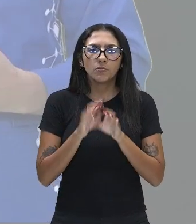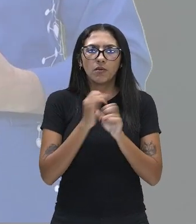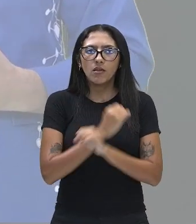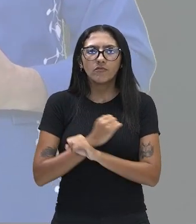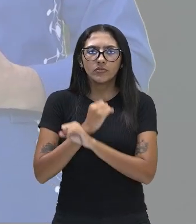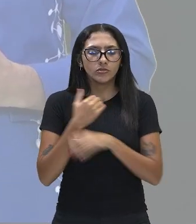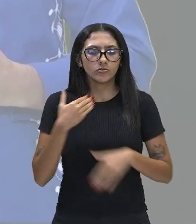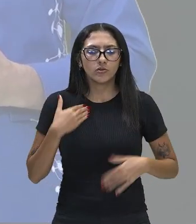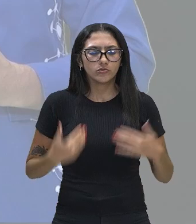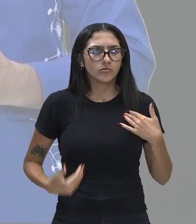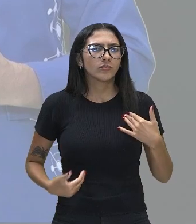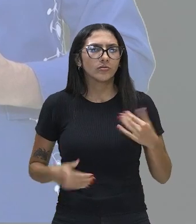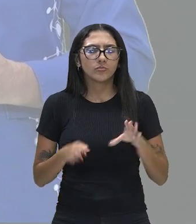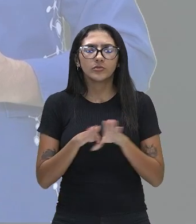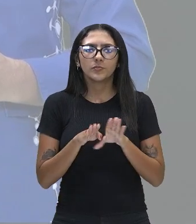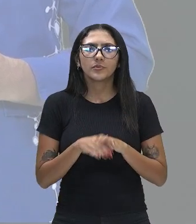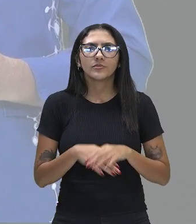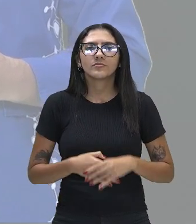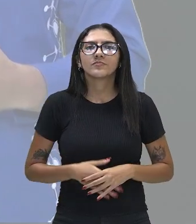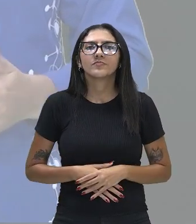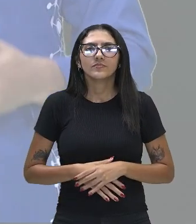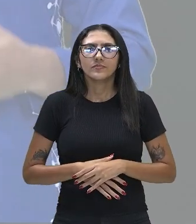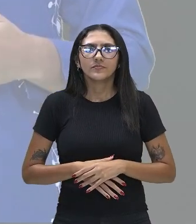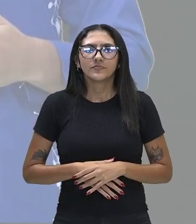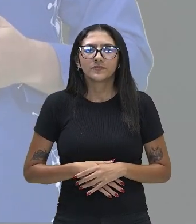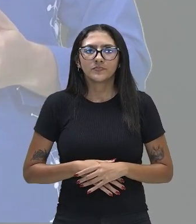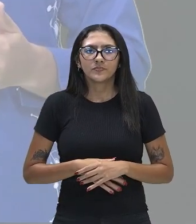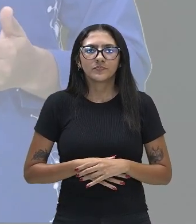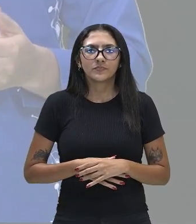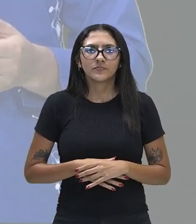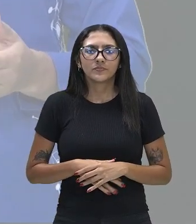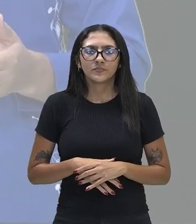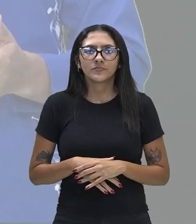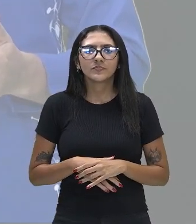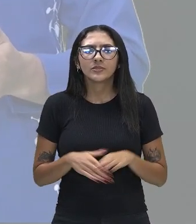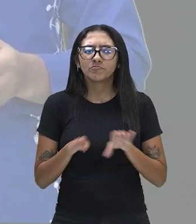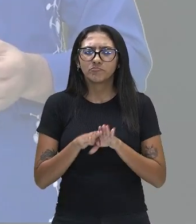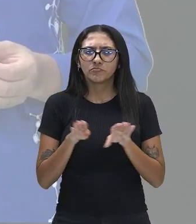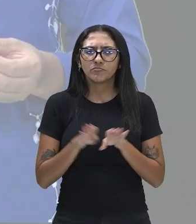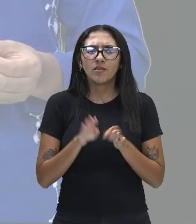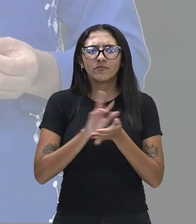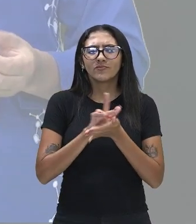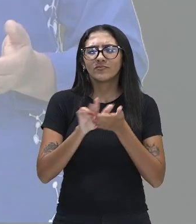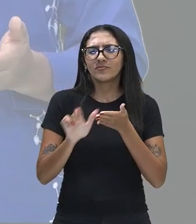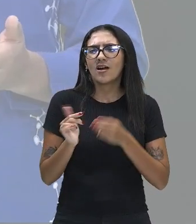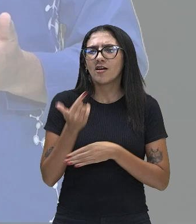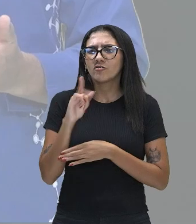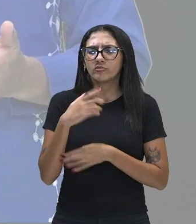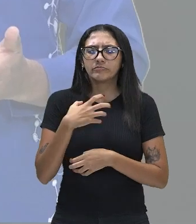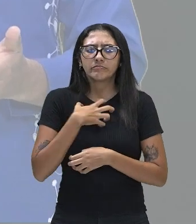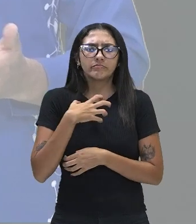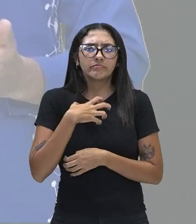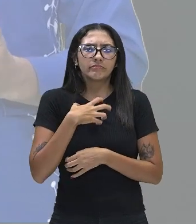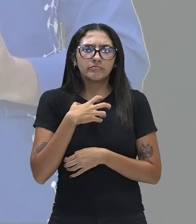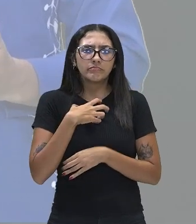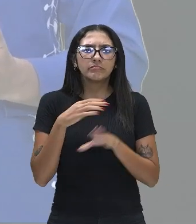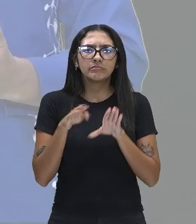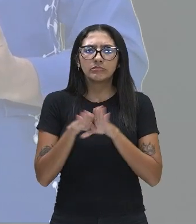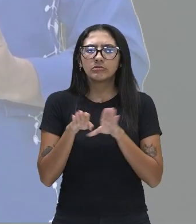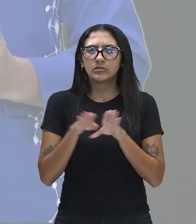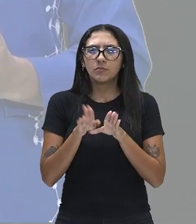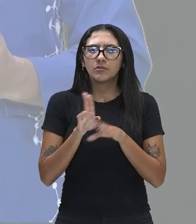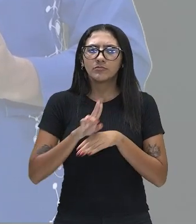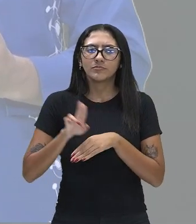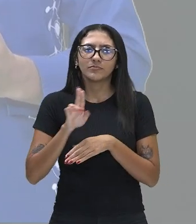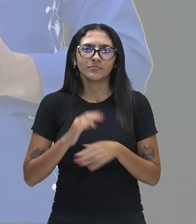física do nosso corpo de modo geral, tá bom? Além de muitas outras sensações que nós vamos receber por meio da